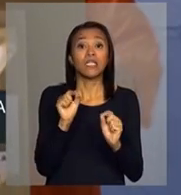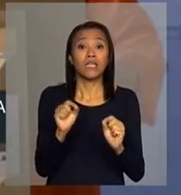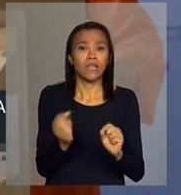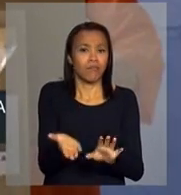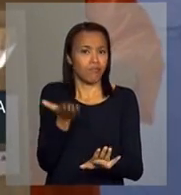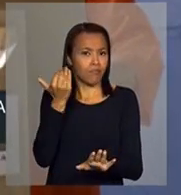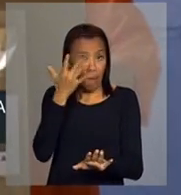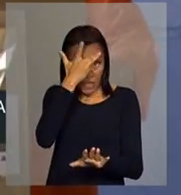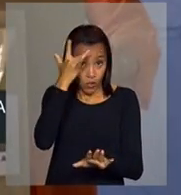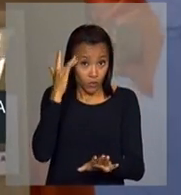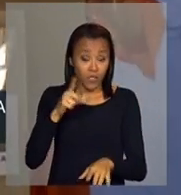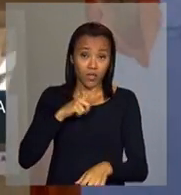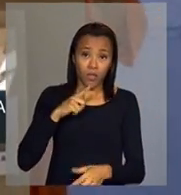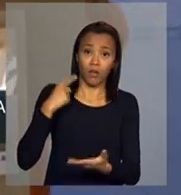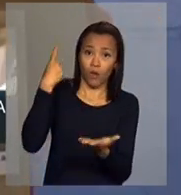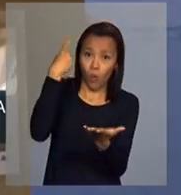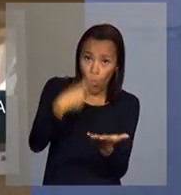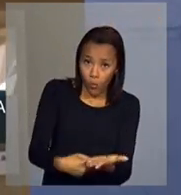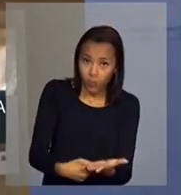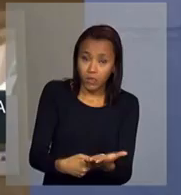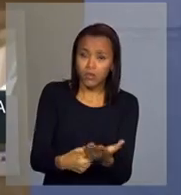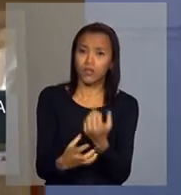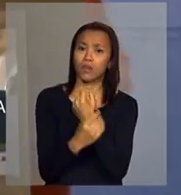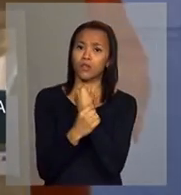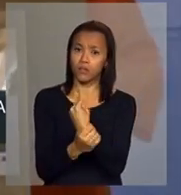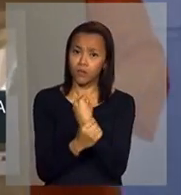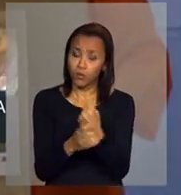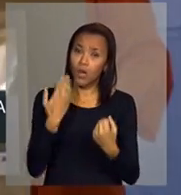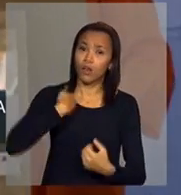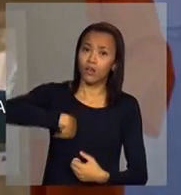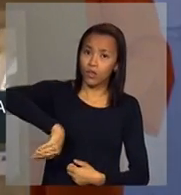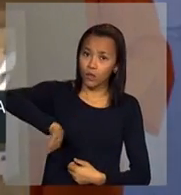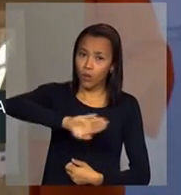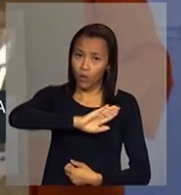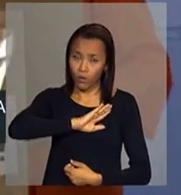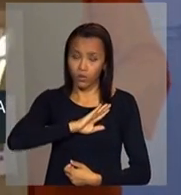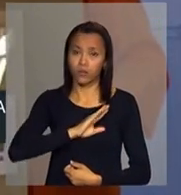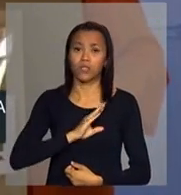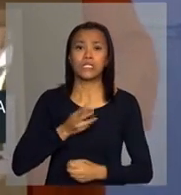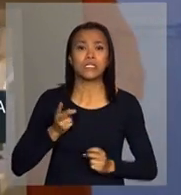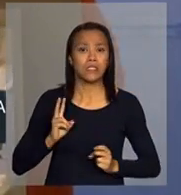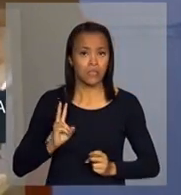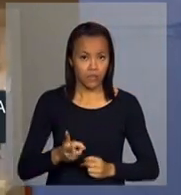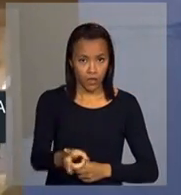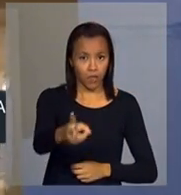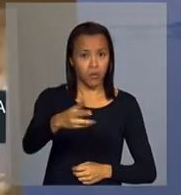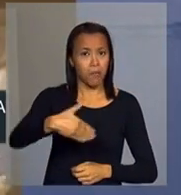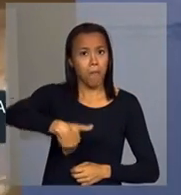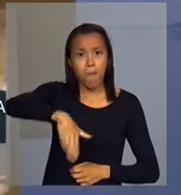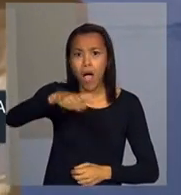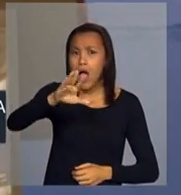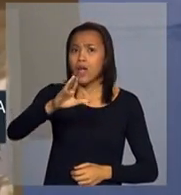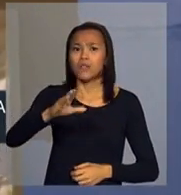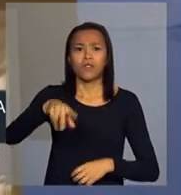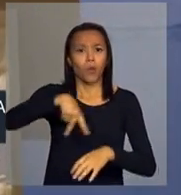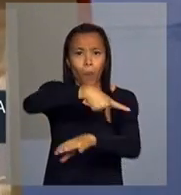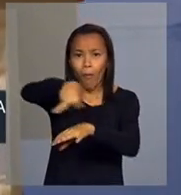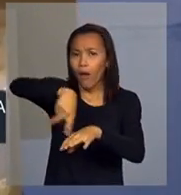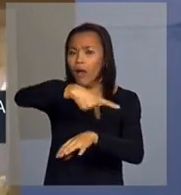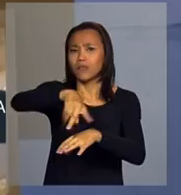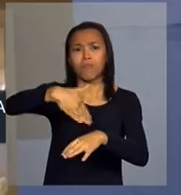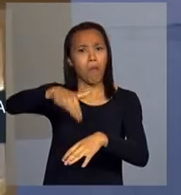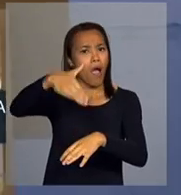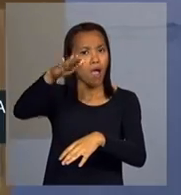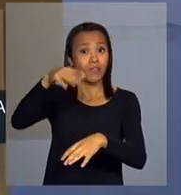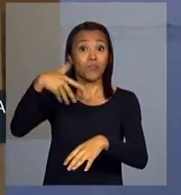que têm compromisso em garantir que nós sejamos mais que um grande país, nós sejamos